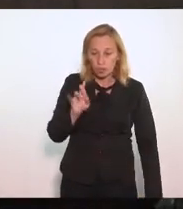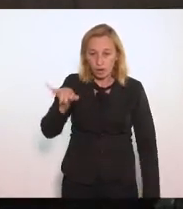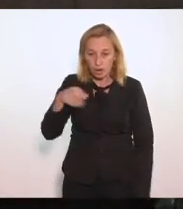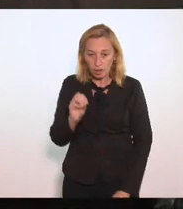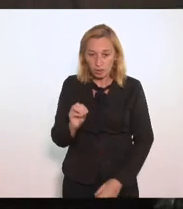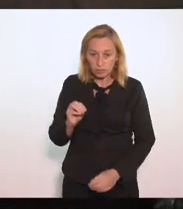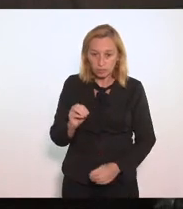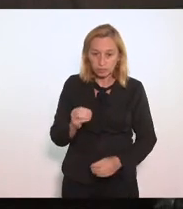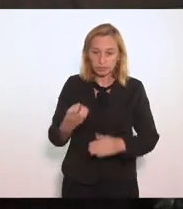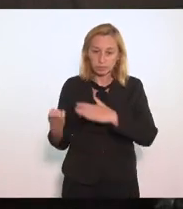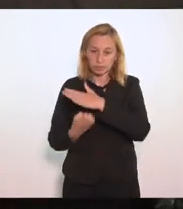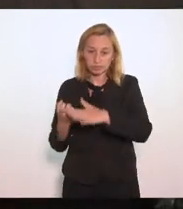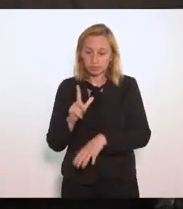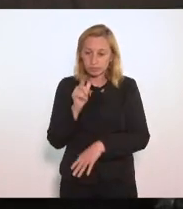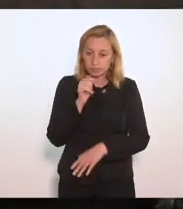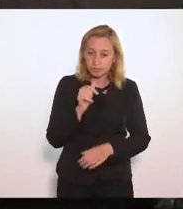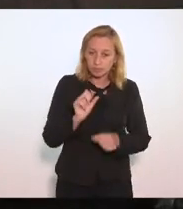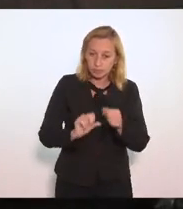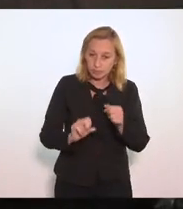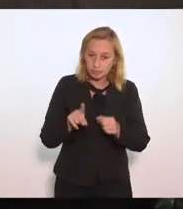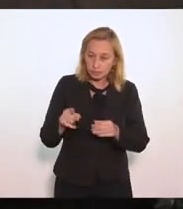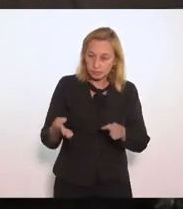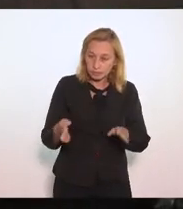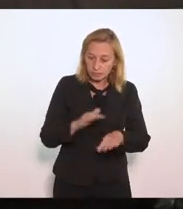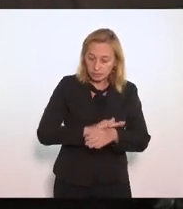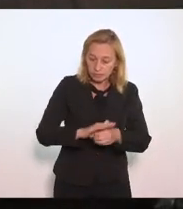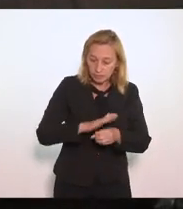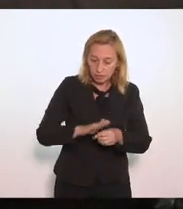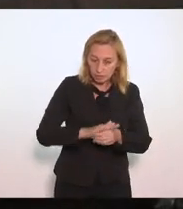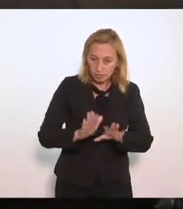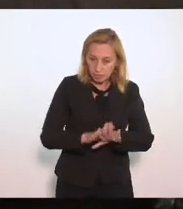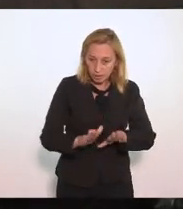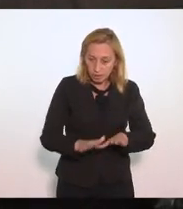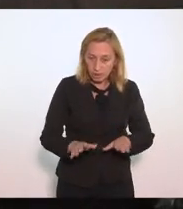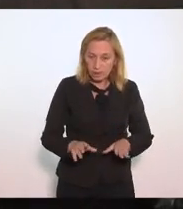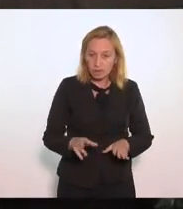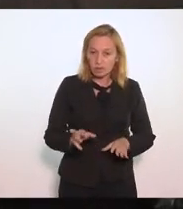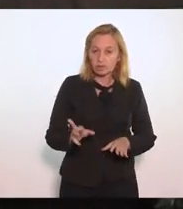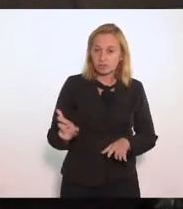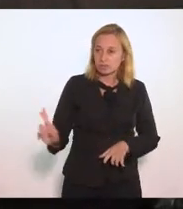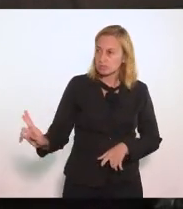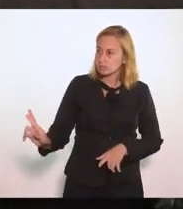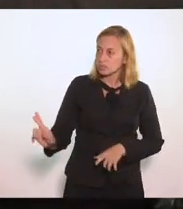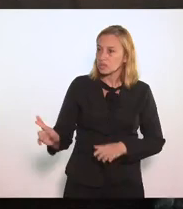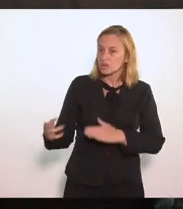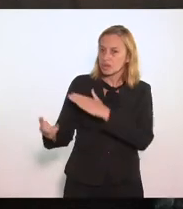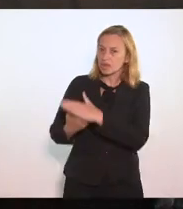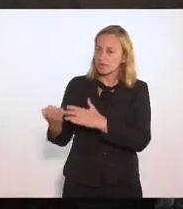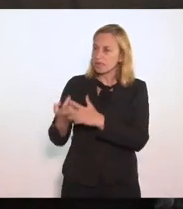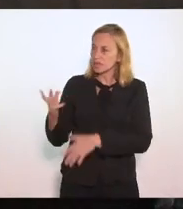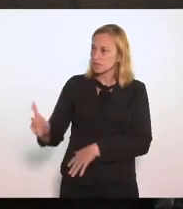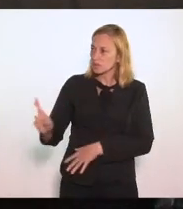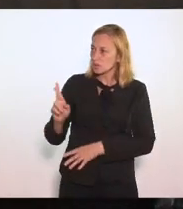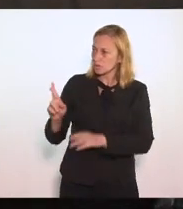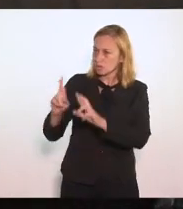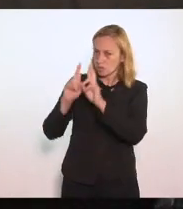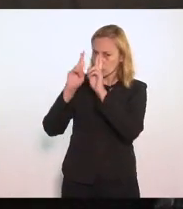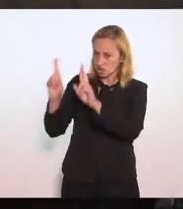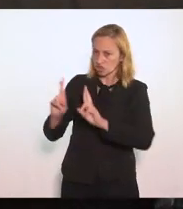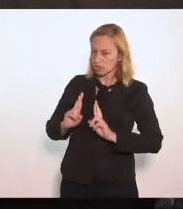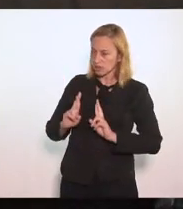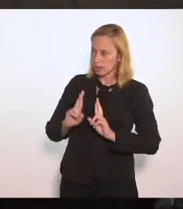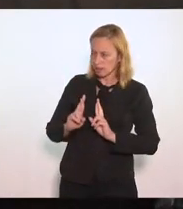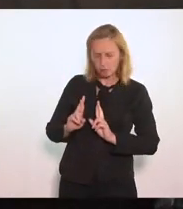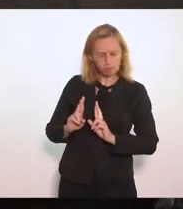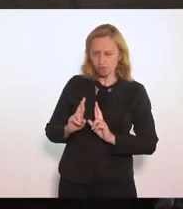Fossem Tampados E a CEDAI Não respeitava O poder Concedente Eu